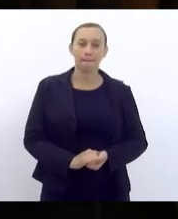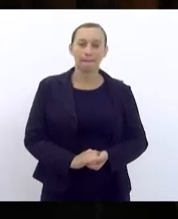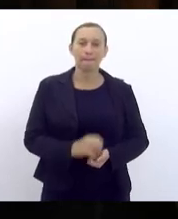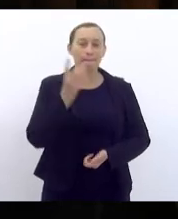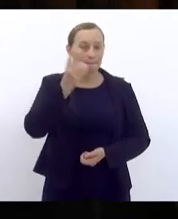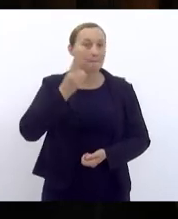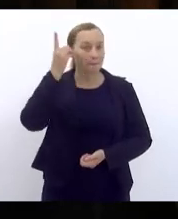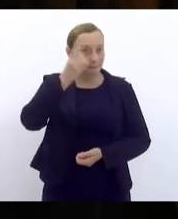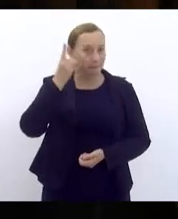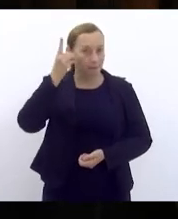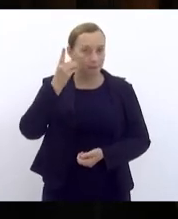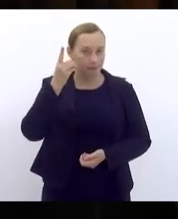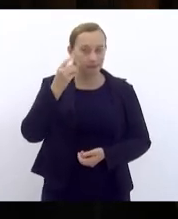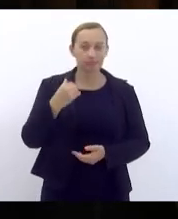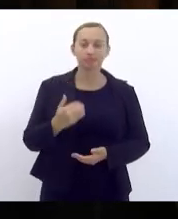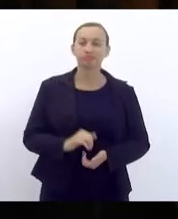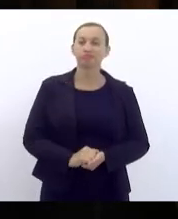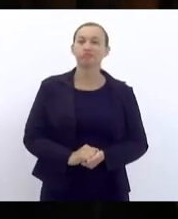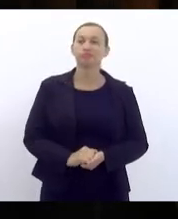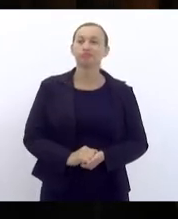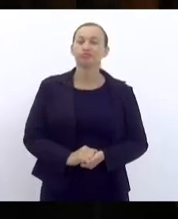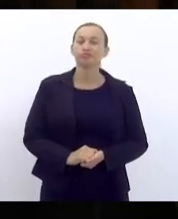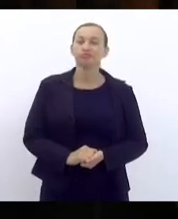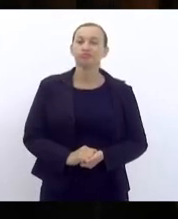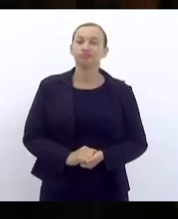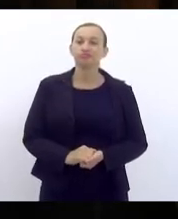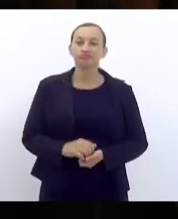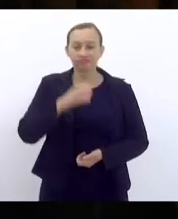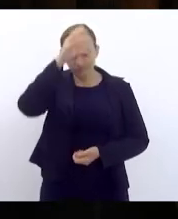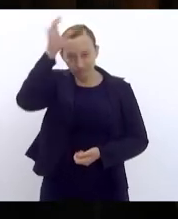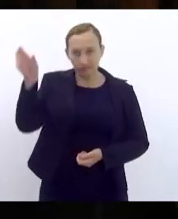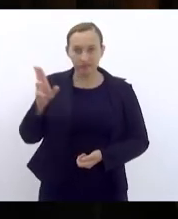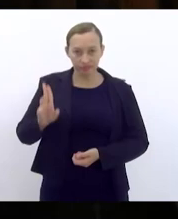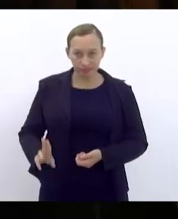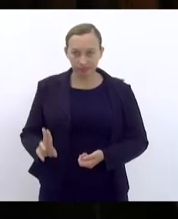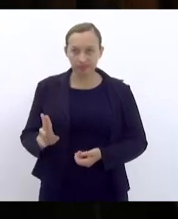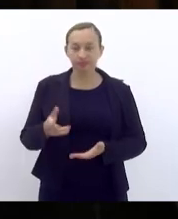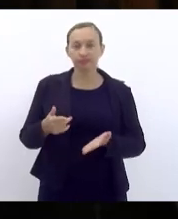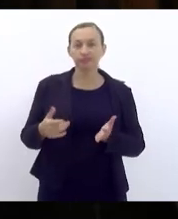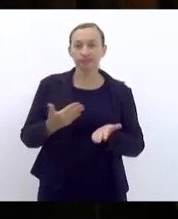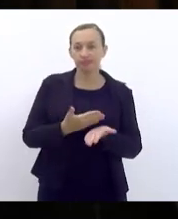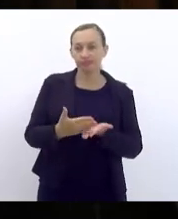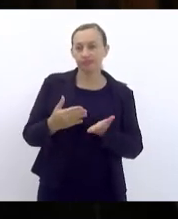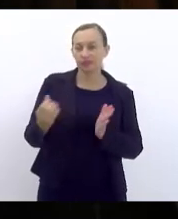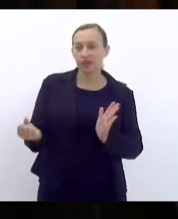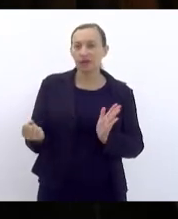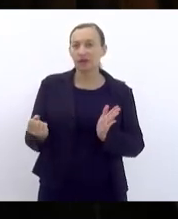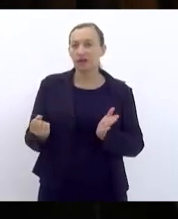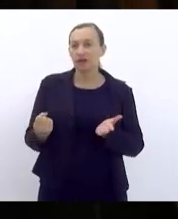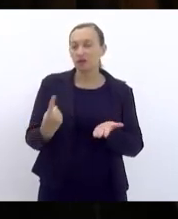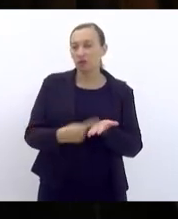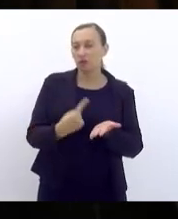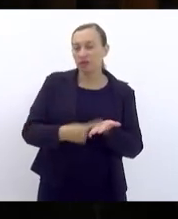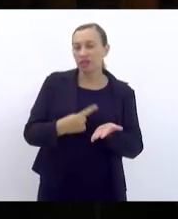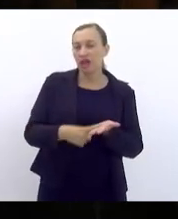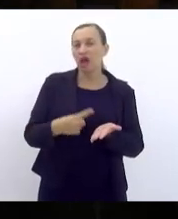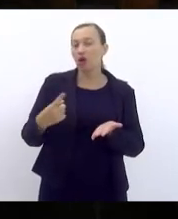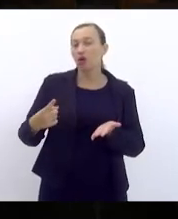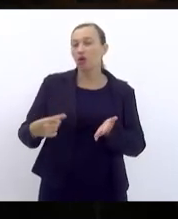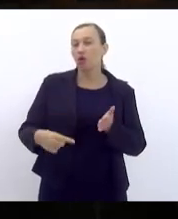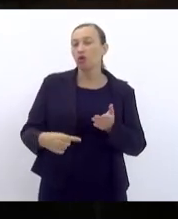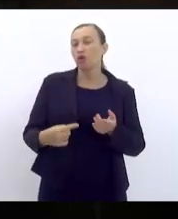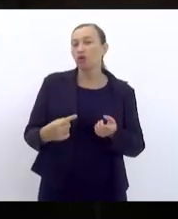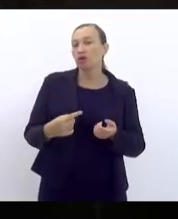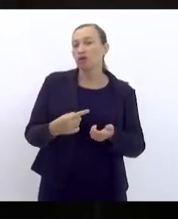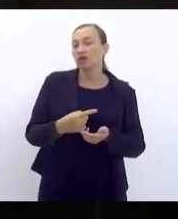deputadas e deputados. Tia Ju, eu vou começar a marcar o número de vezes que eu venho aqui elogiar os